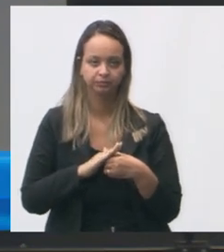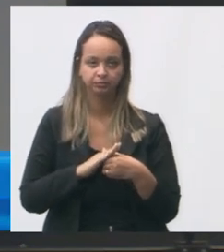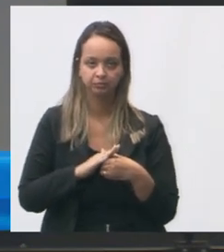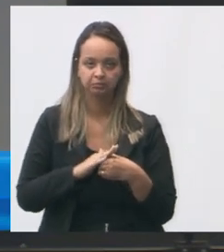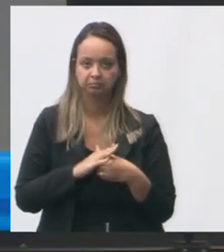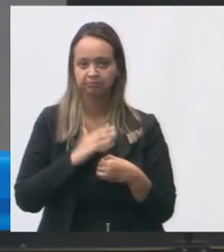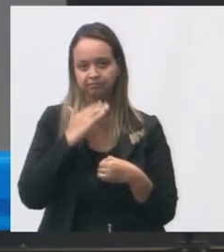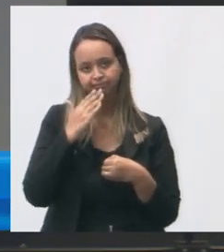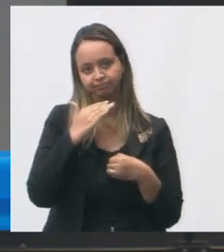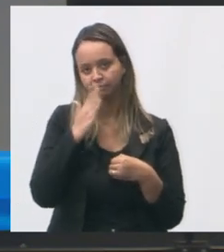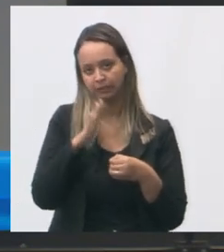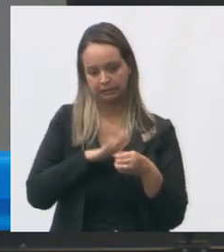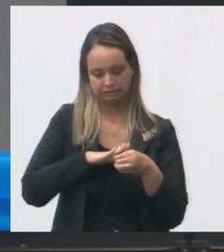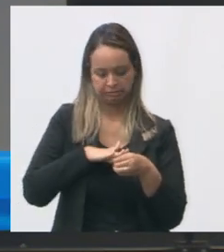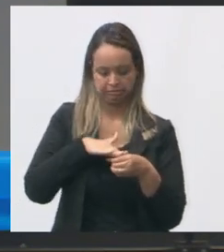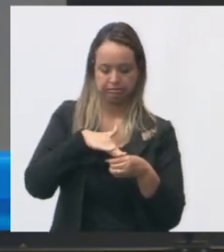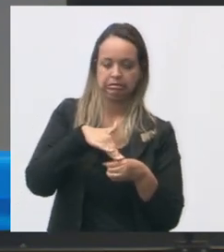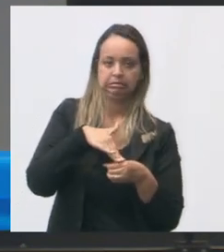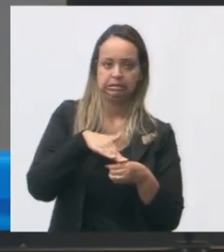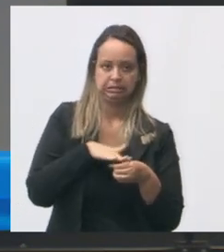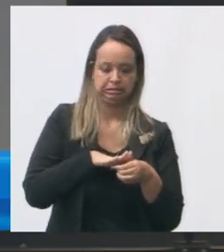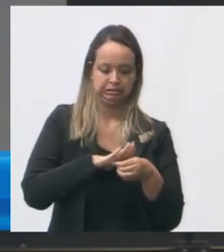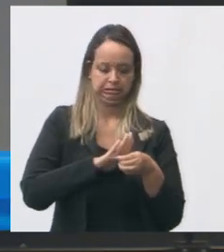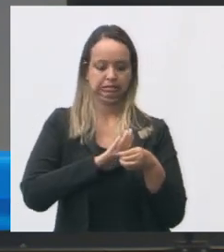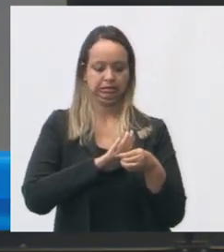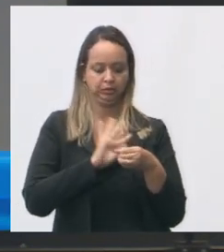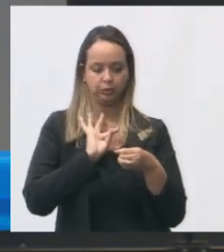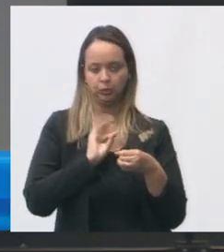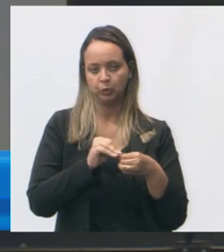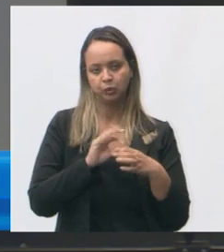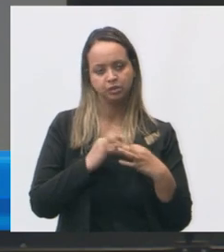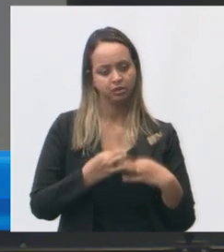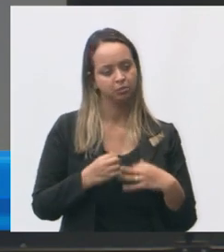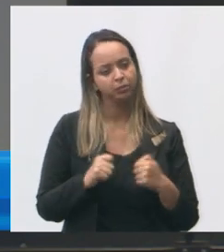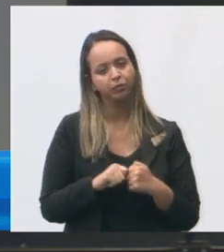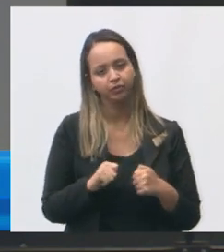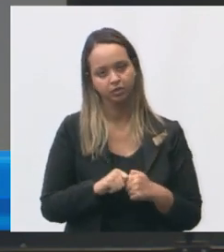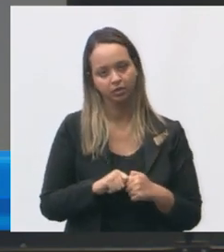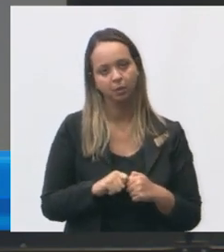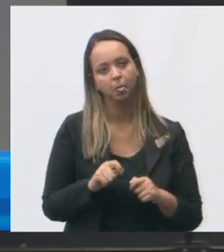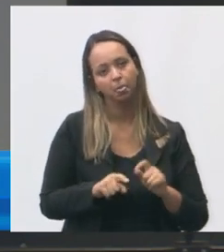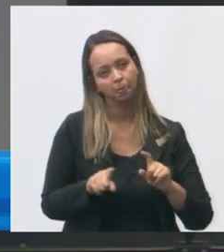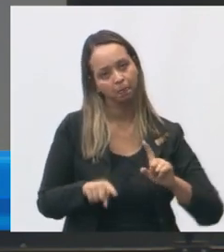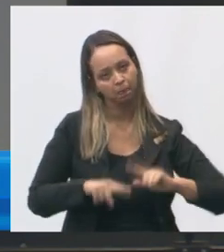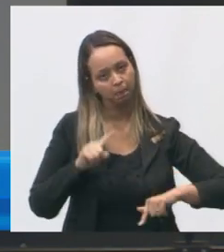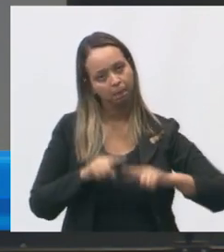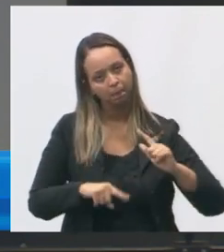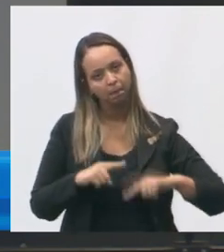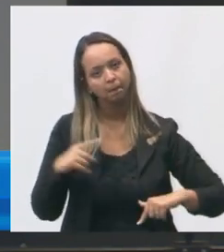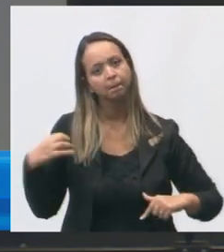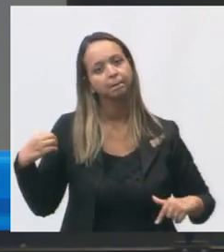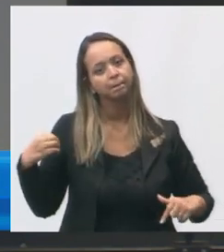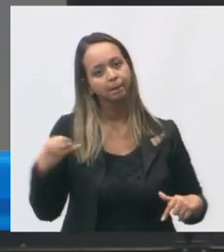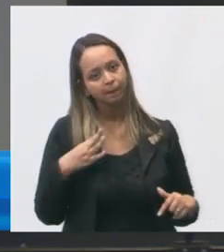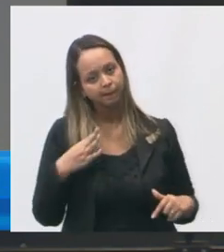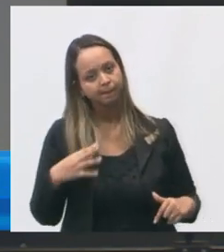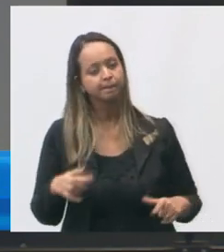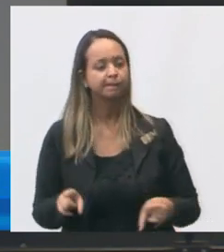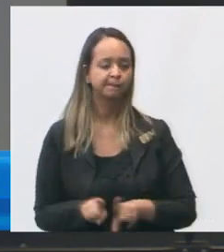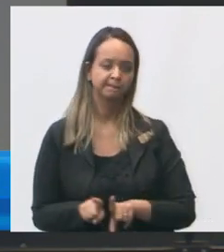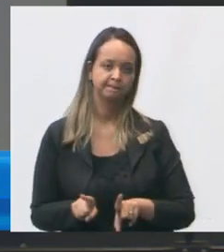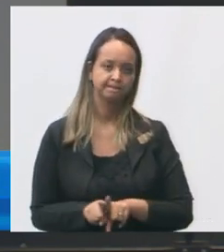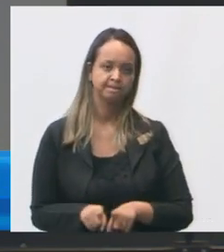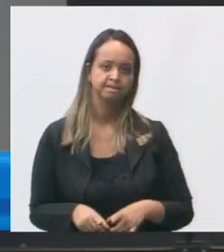abrir por completo como que fica umas questões simples de se fazer mobiliário novo como a gente identificou que toda